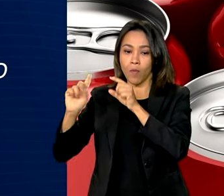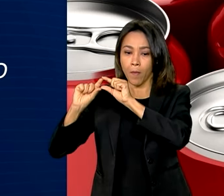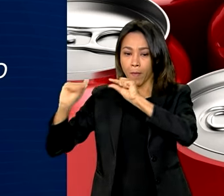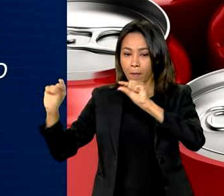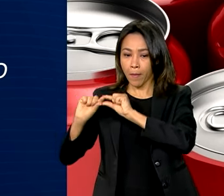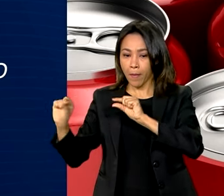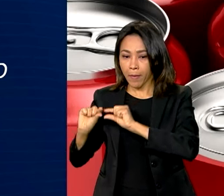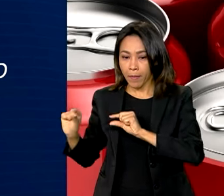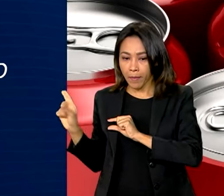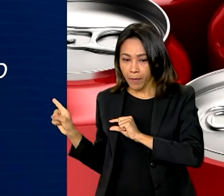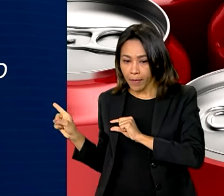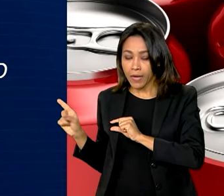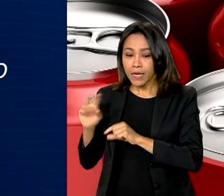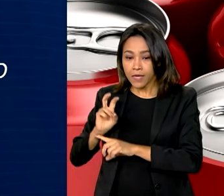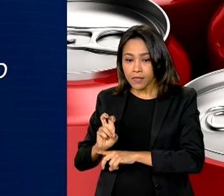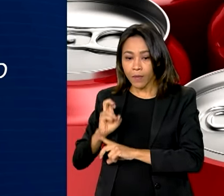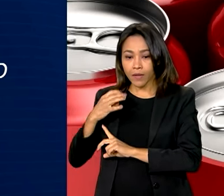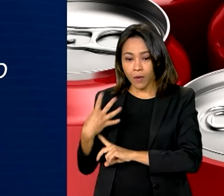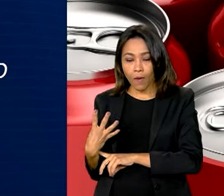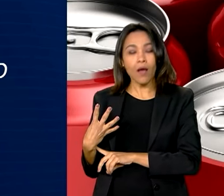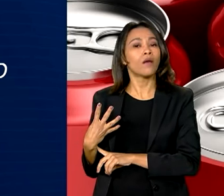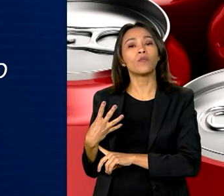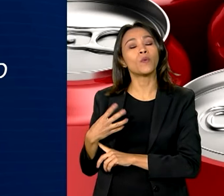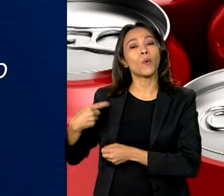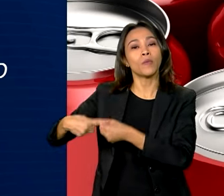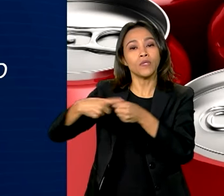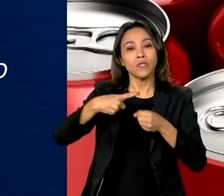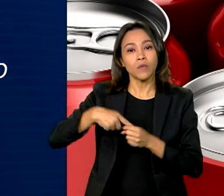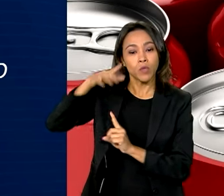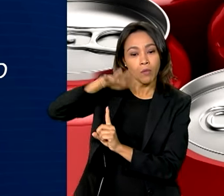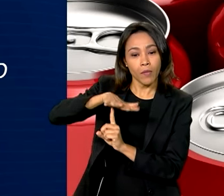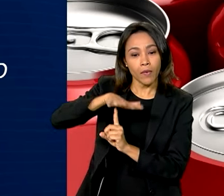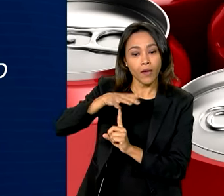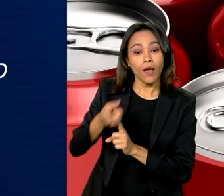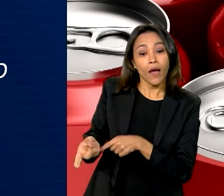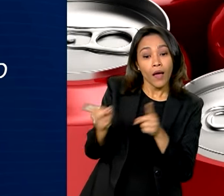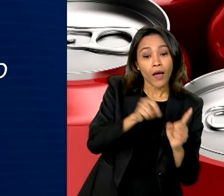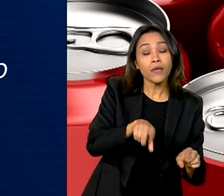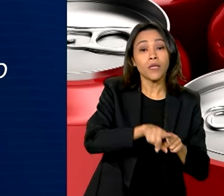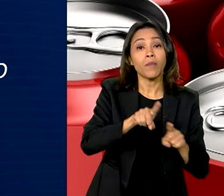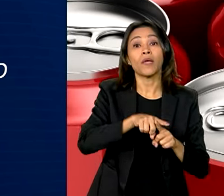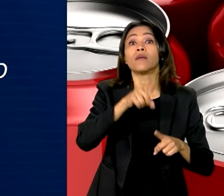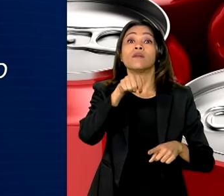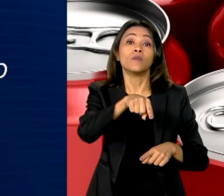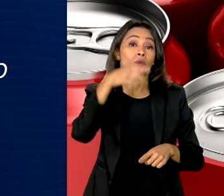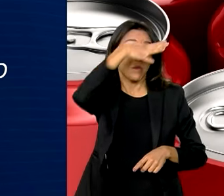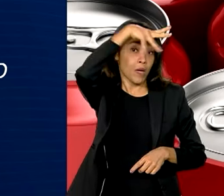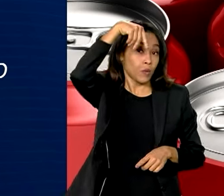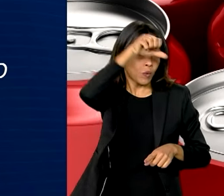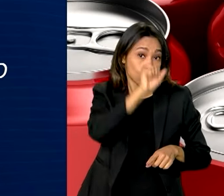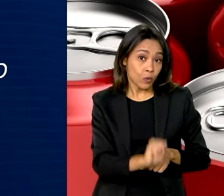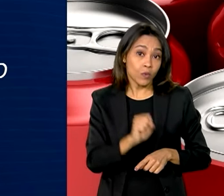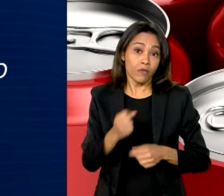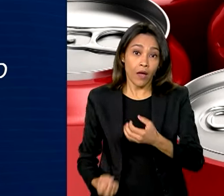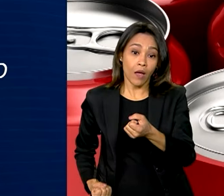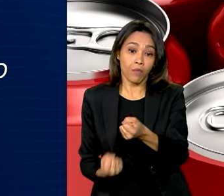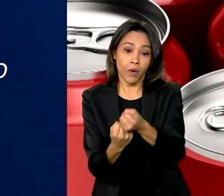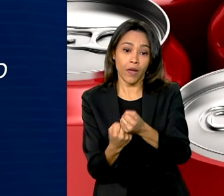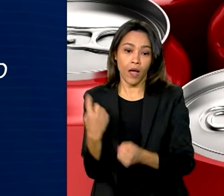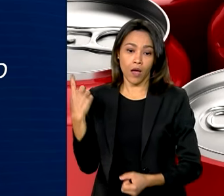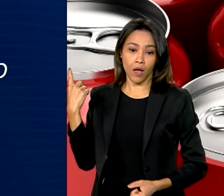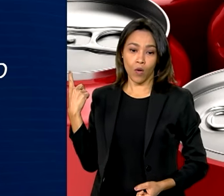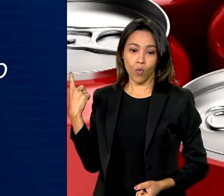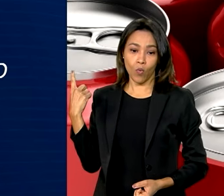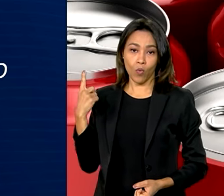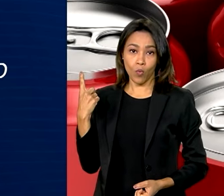54 municípios do Paraná e um do Mato Grosso do Sul, que vão alcançar uma população de mais de 1 milhão e